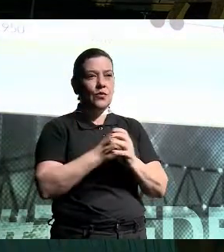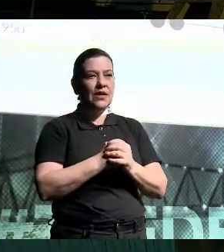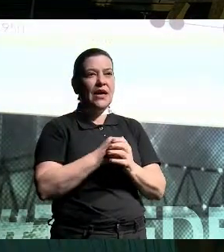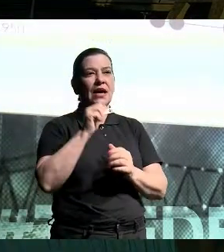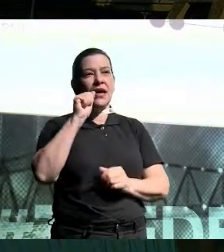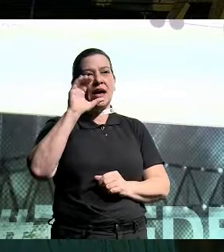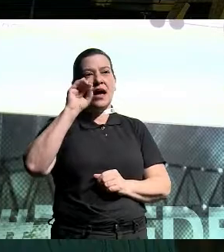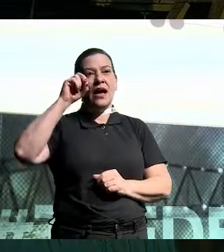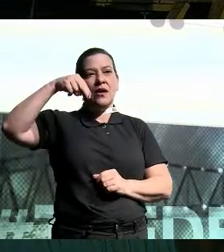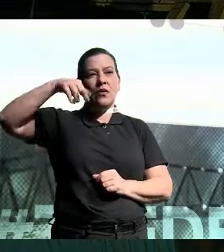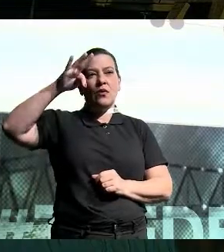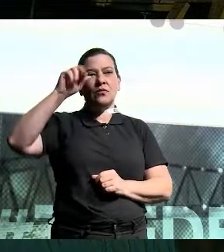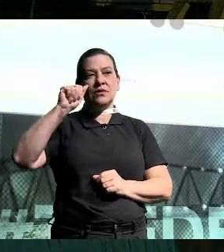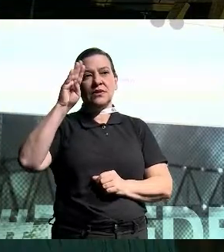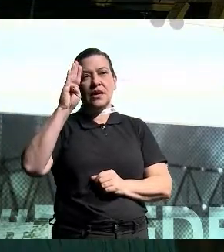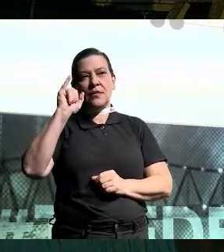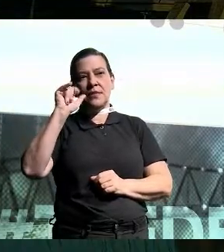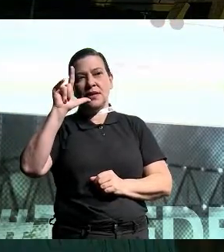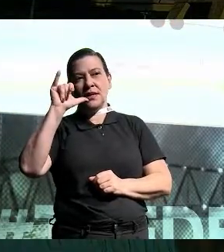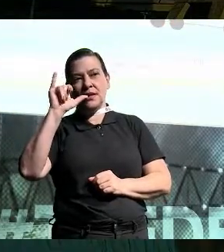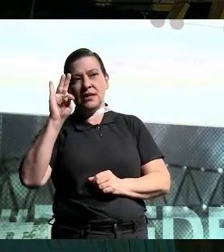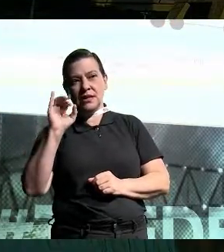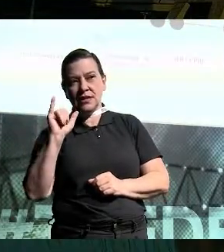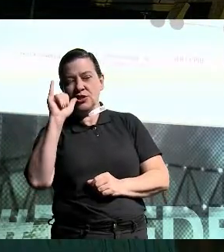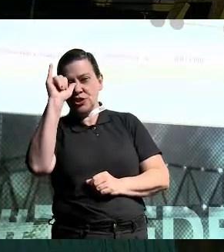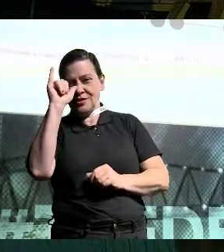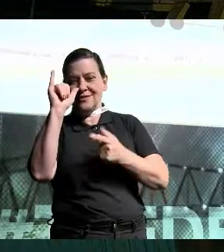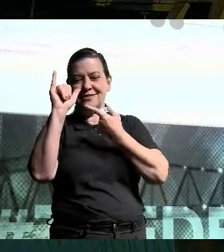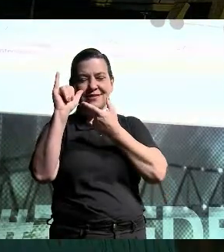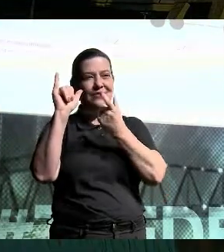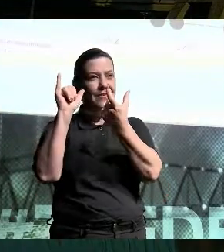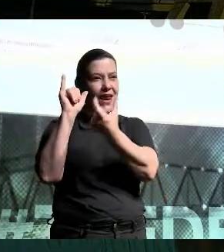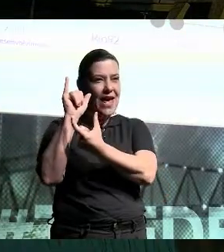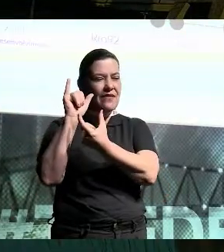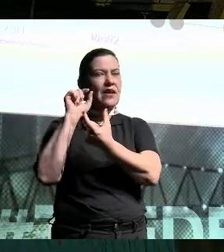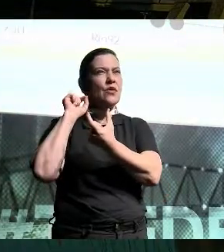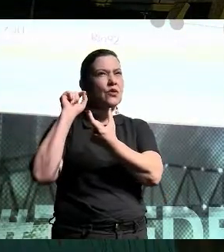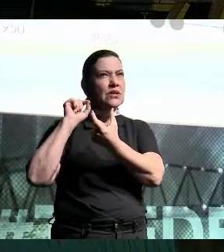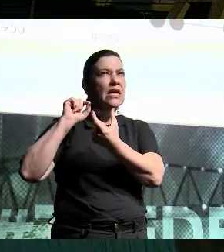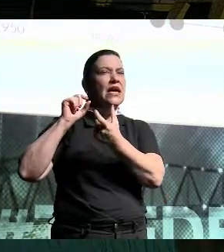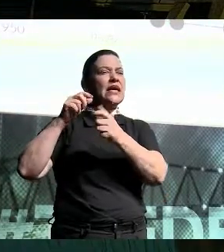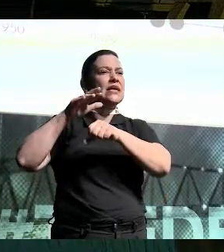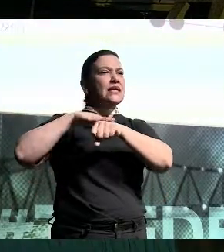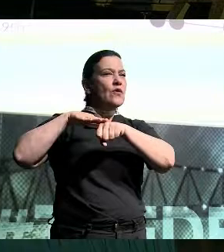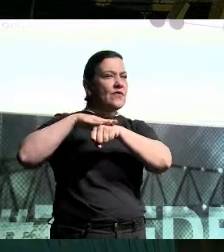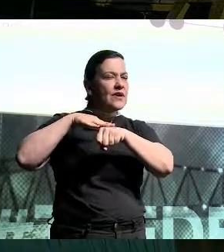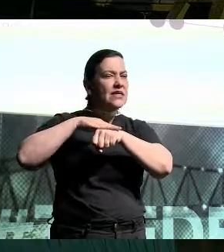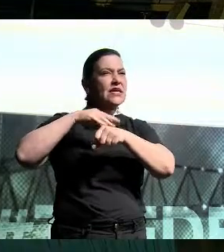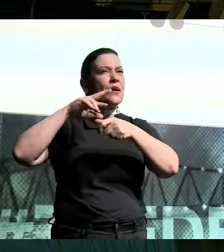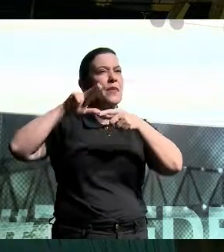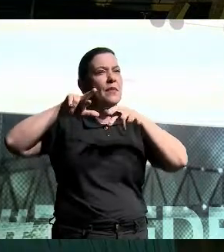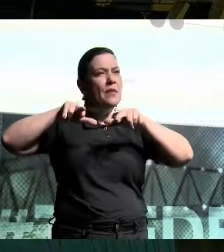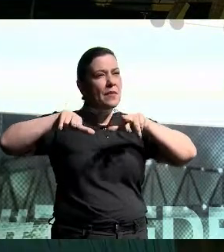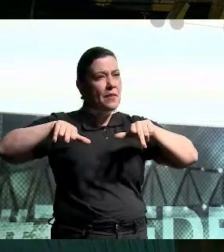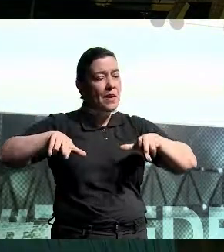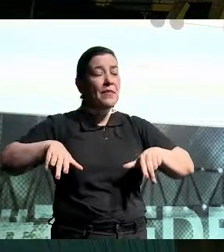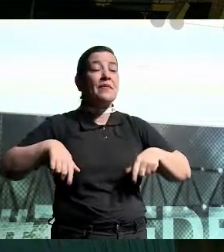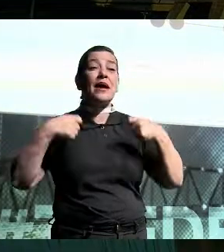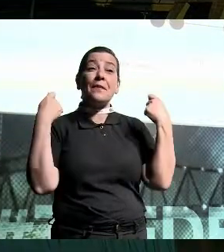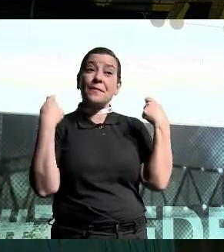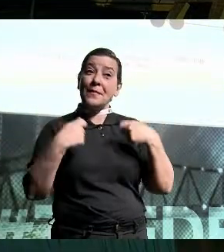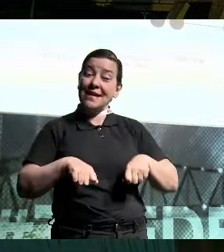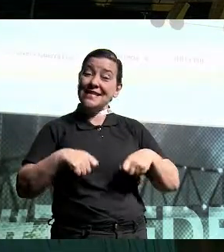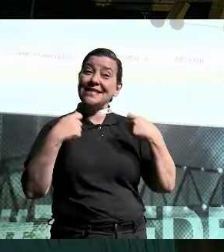muito. Aqui relatar, falar sobre, numerar, mensurar, isso tudo vai começar a entrar na conta e com muito